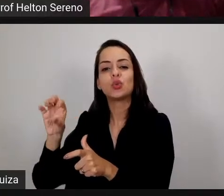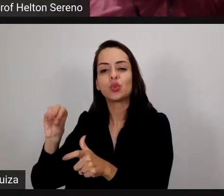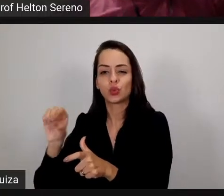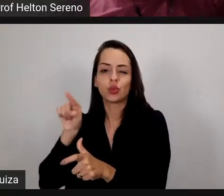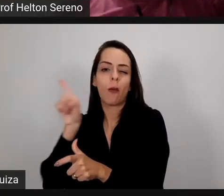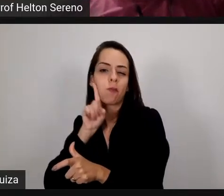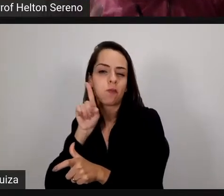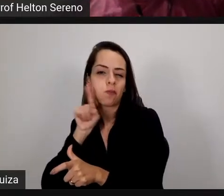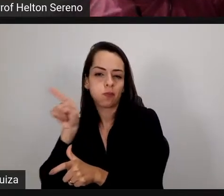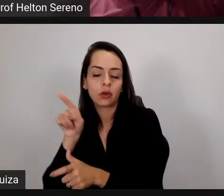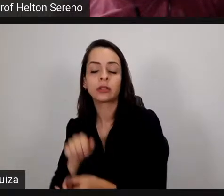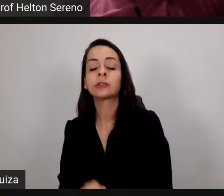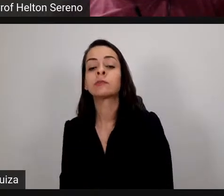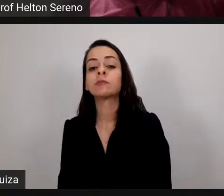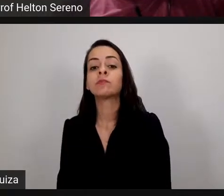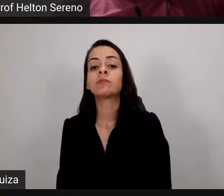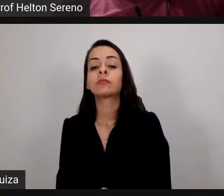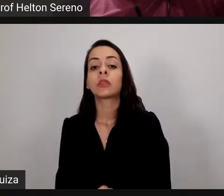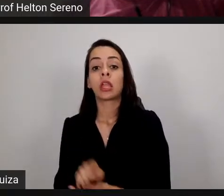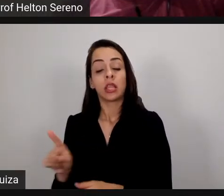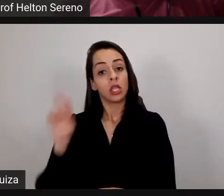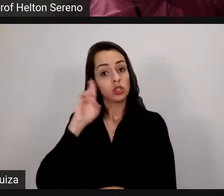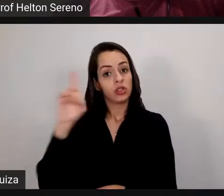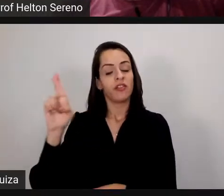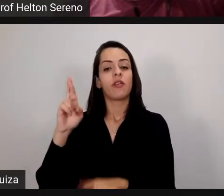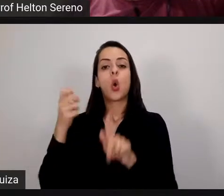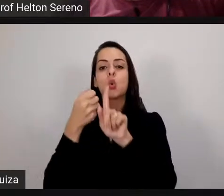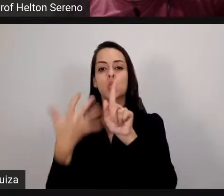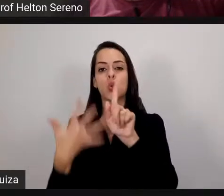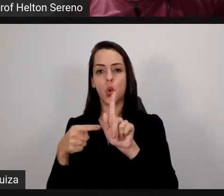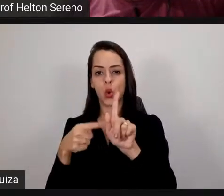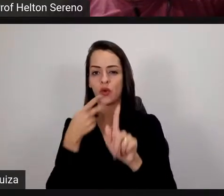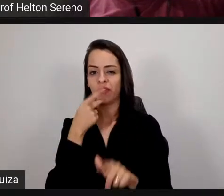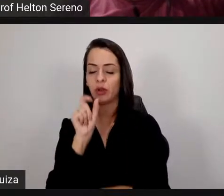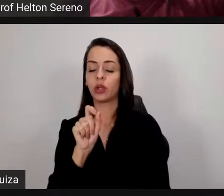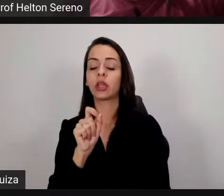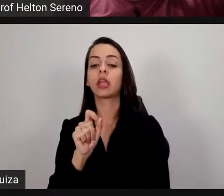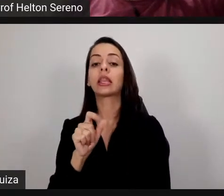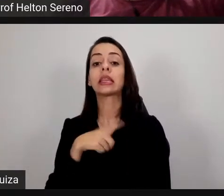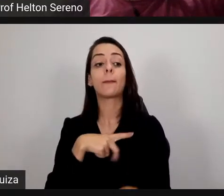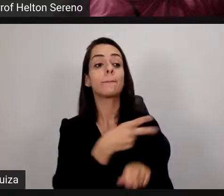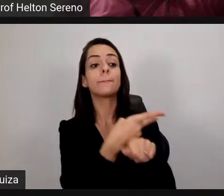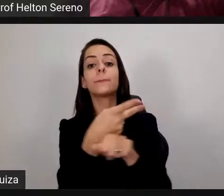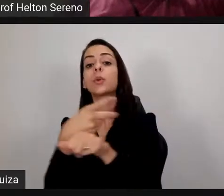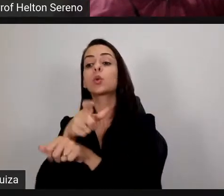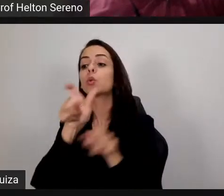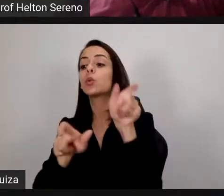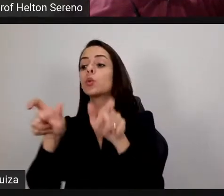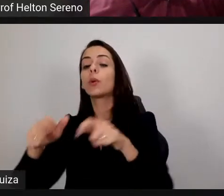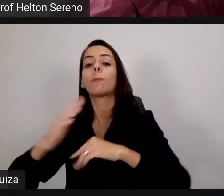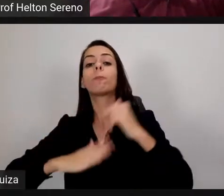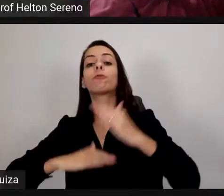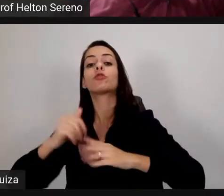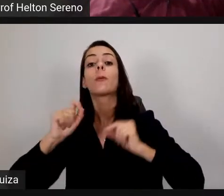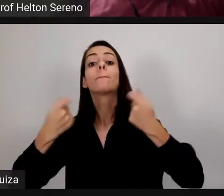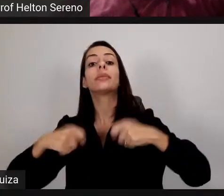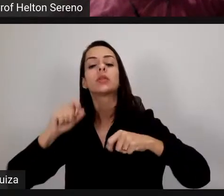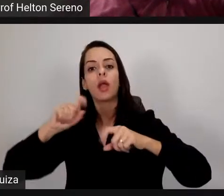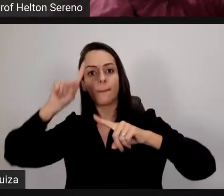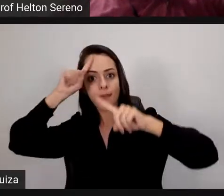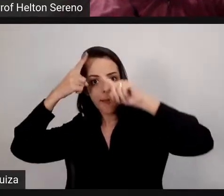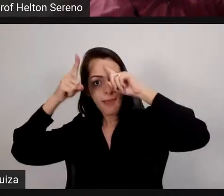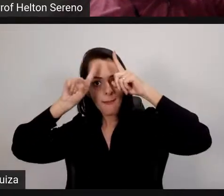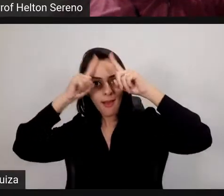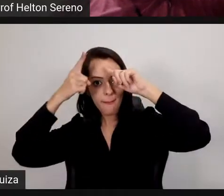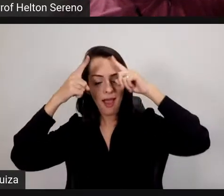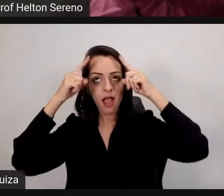procuram os profissionais para serem contratados naquele momento era criatividade porque ensinar programação